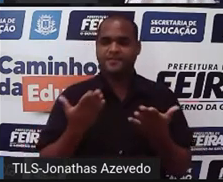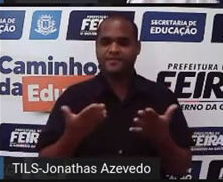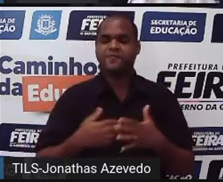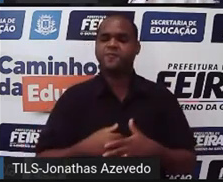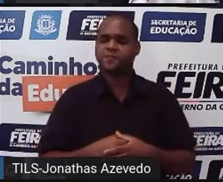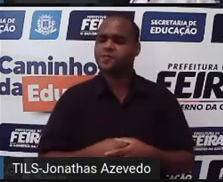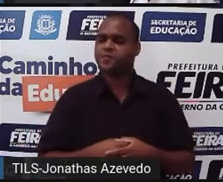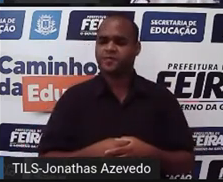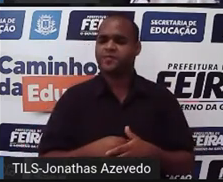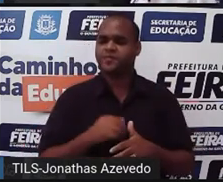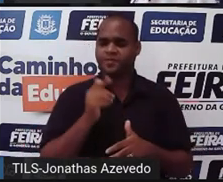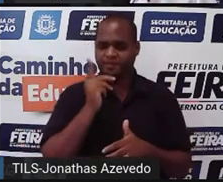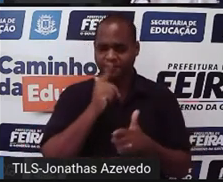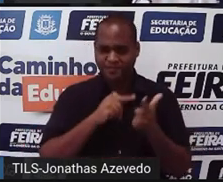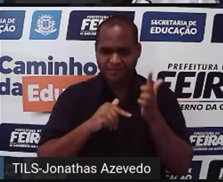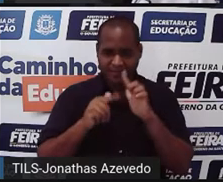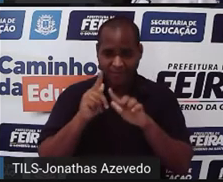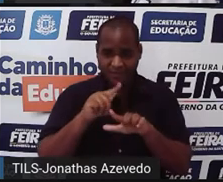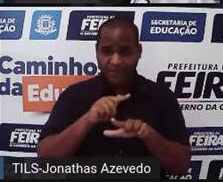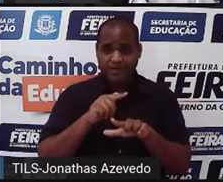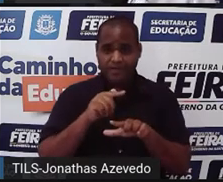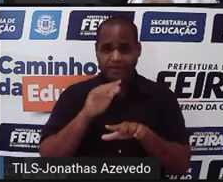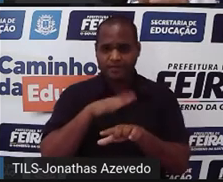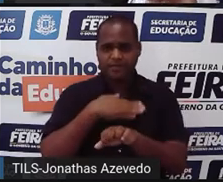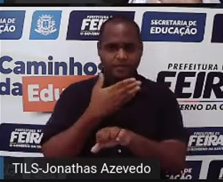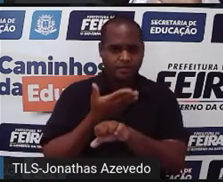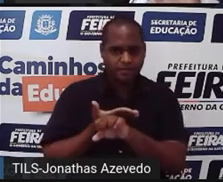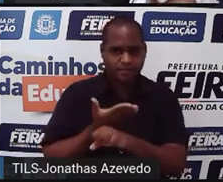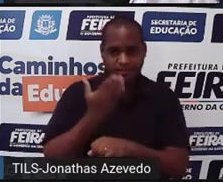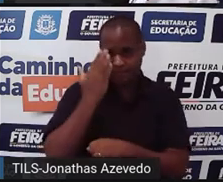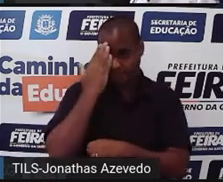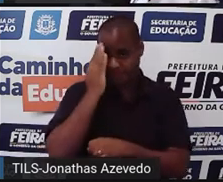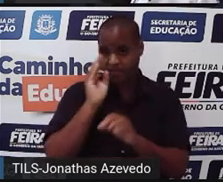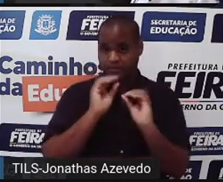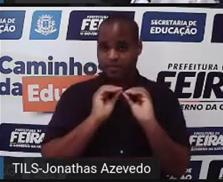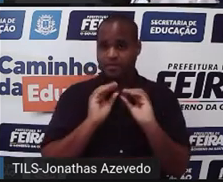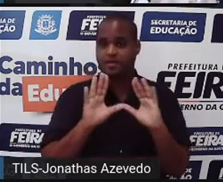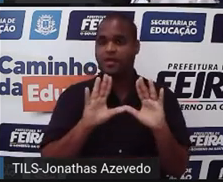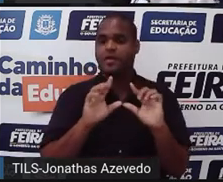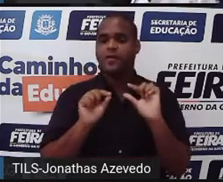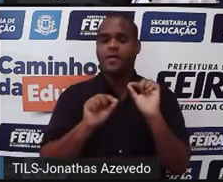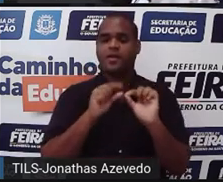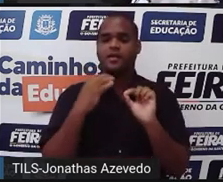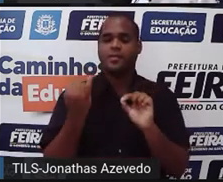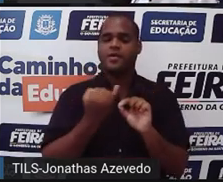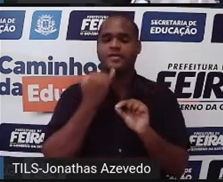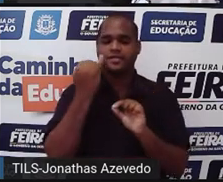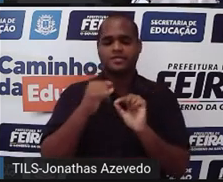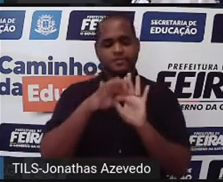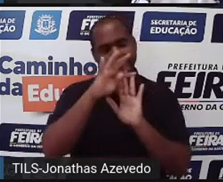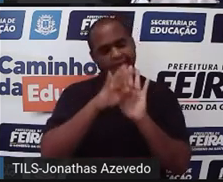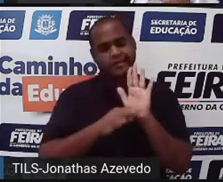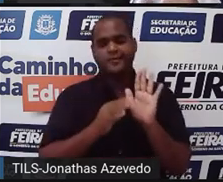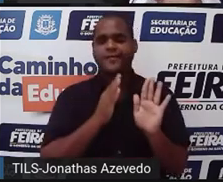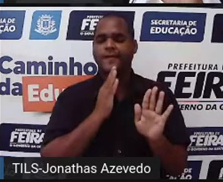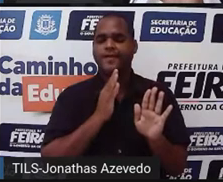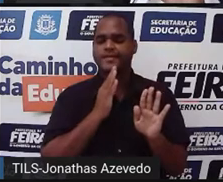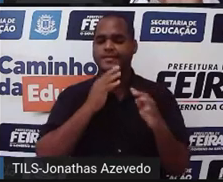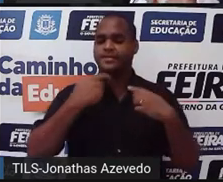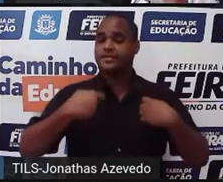Até aqui você conseguiu entender qual é a importância da interpretação na matemática.